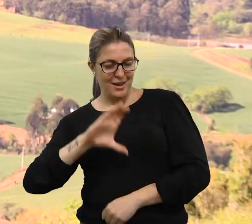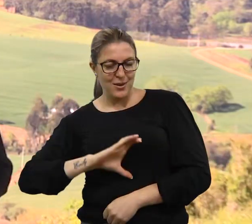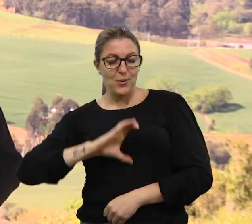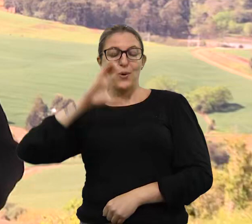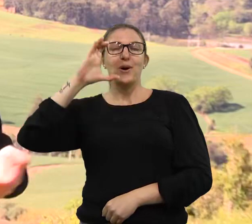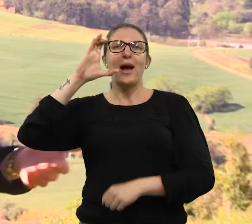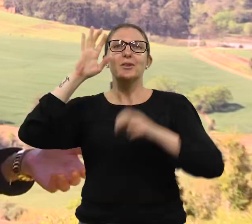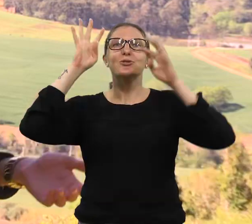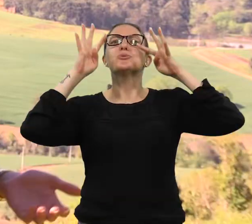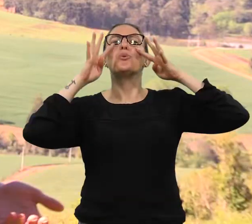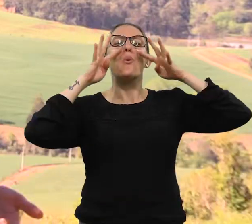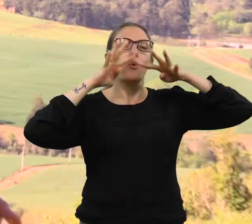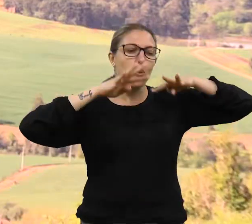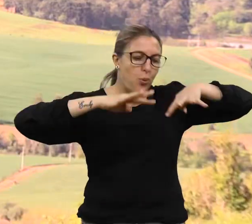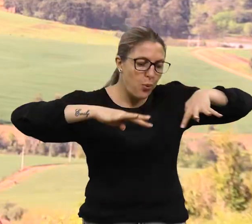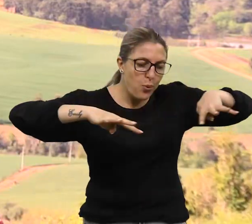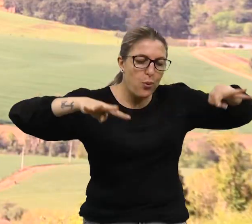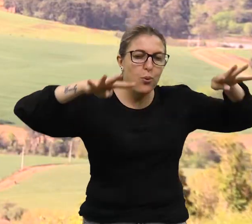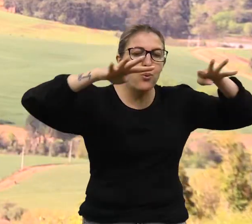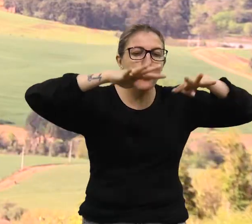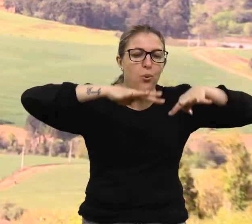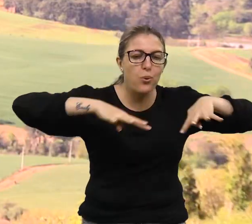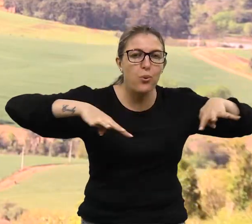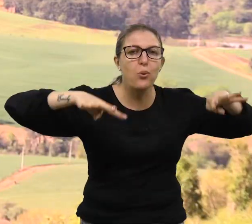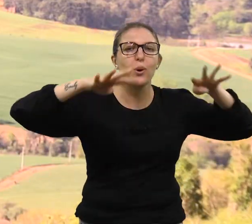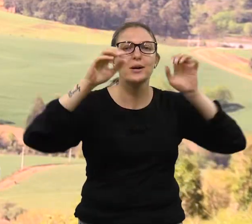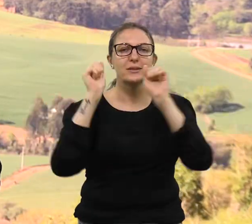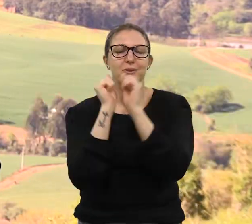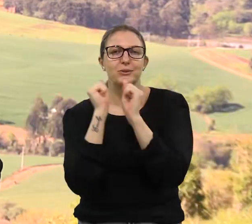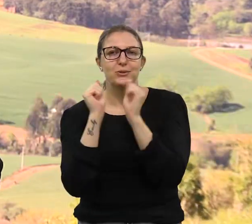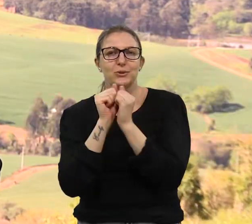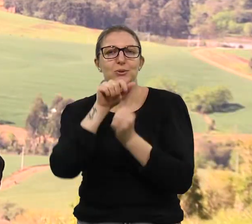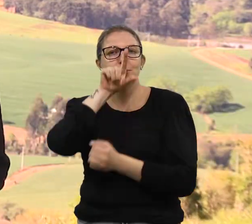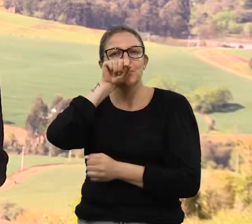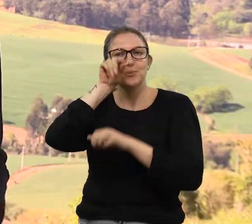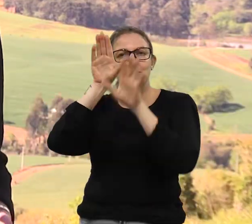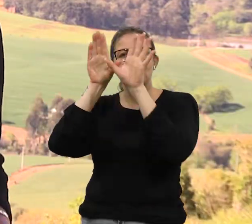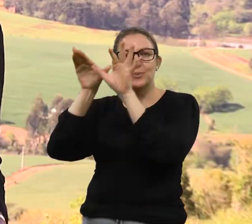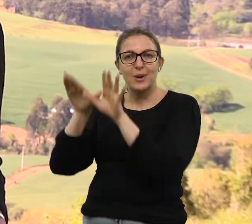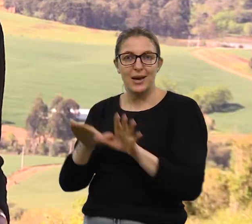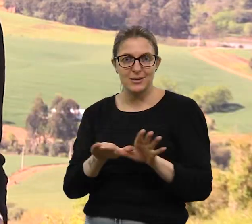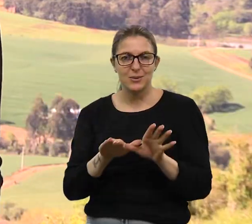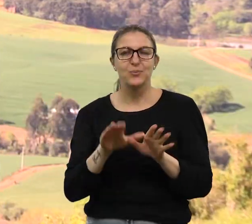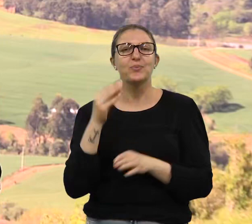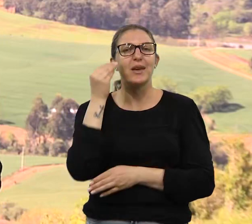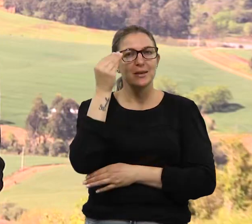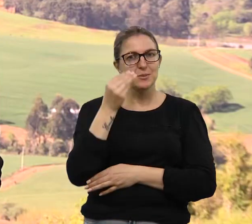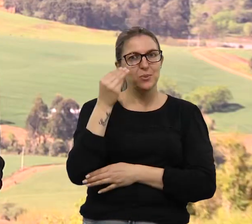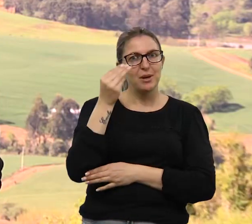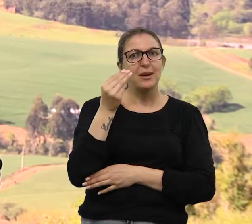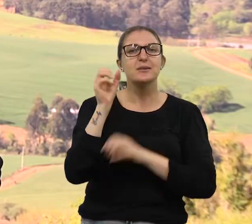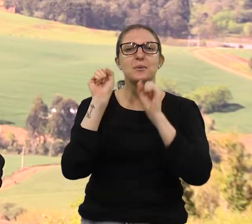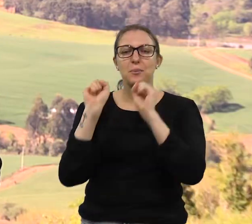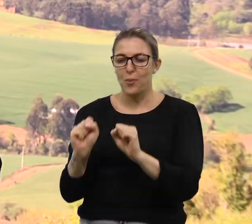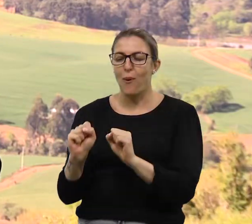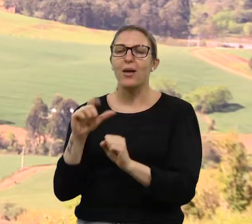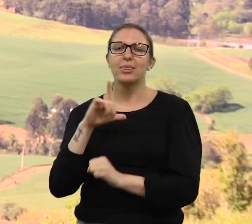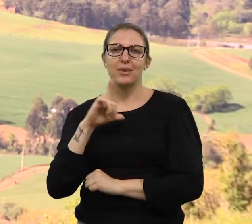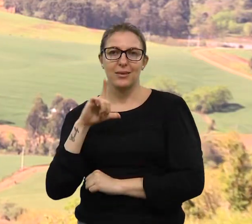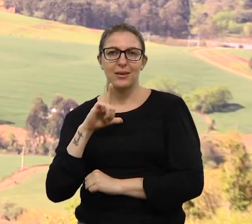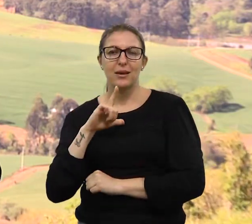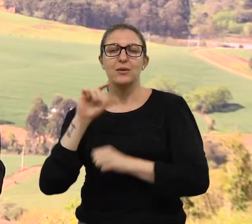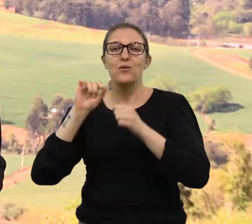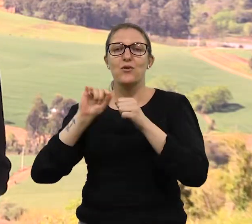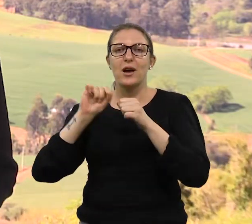pode apreciar toda essa obra da natureza do alto, dividindo espaço com os pássaros. E essa experiência, o